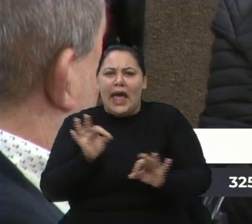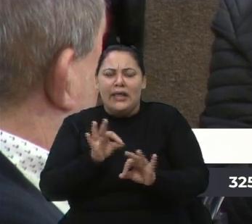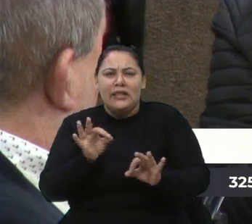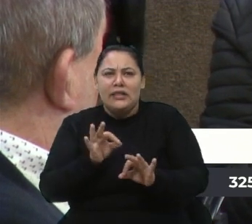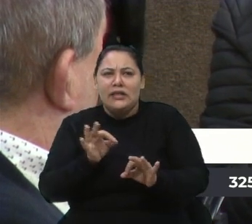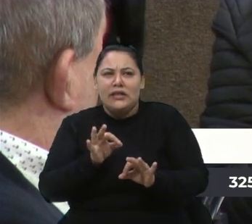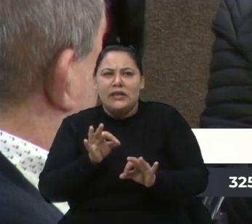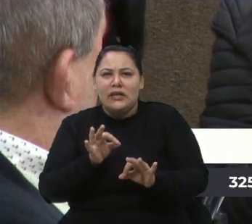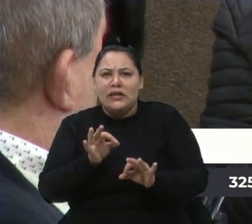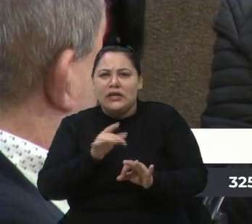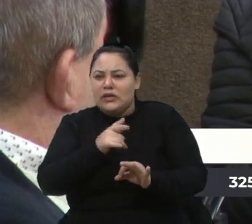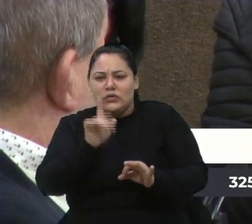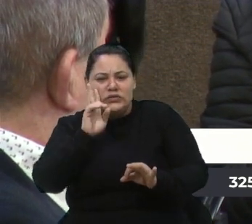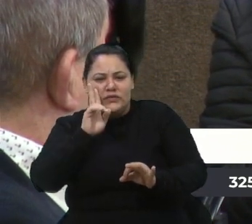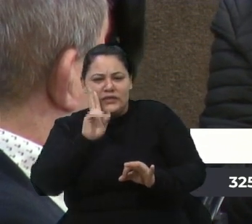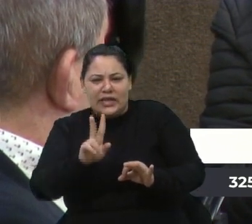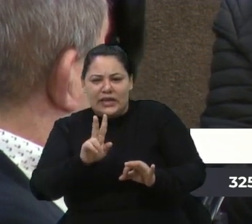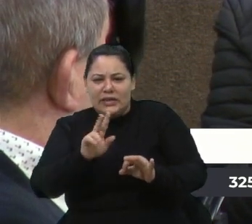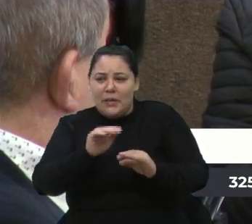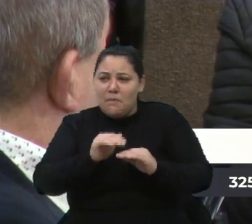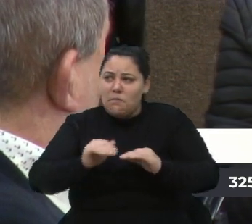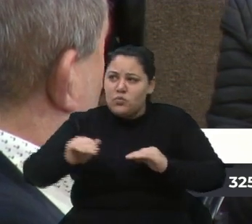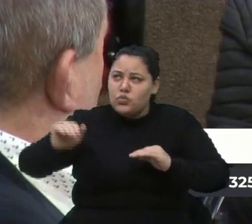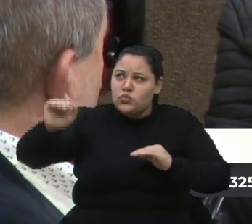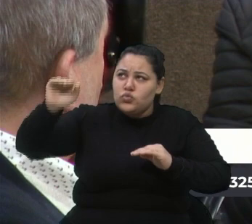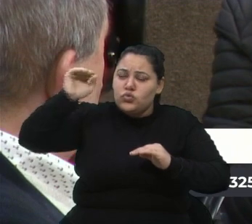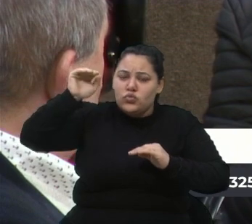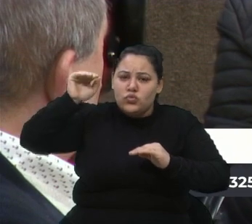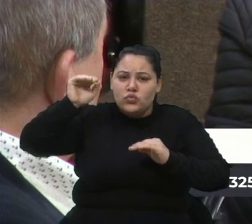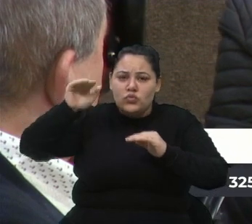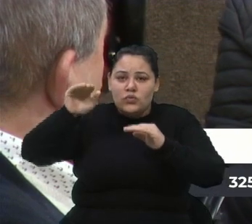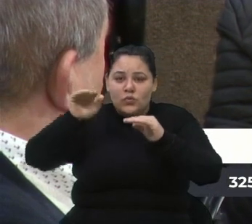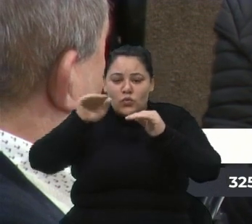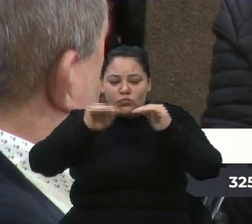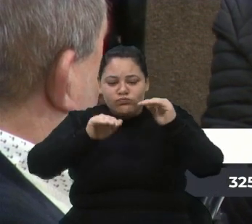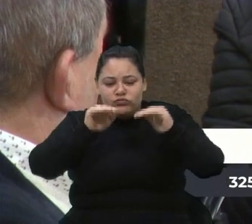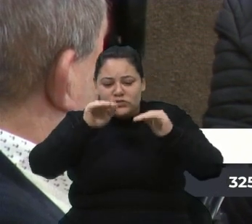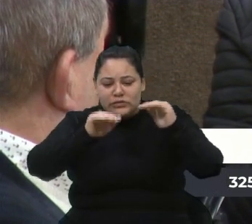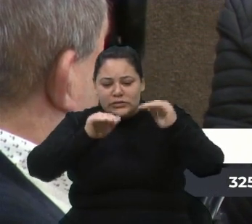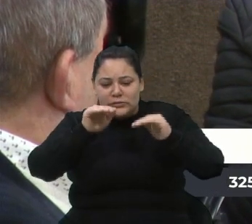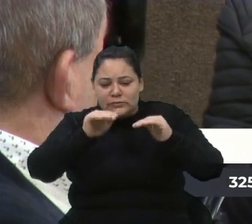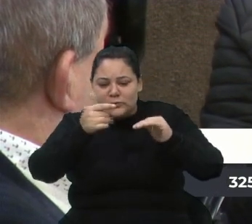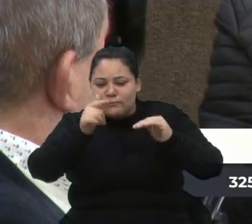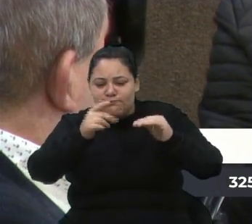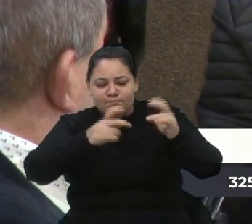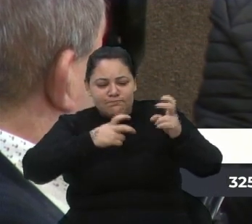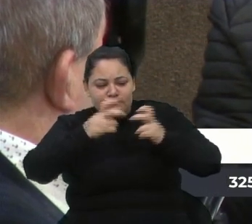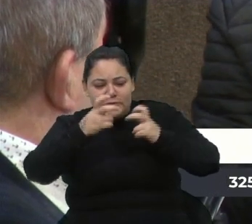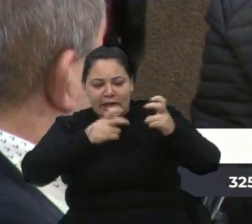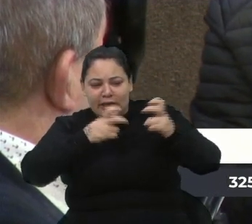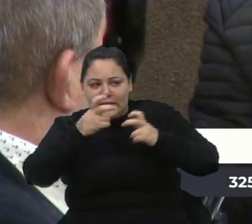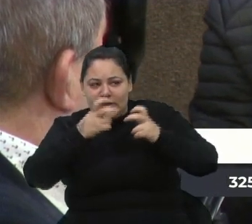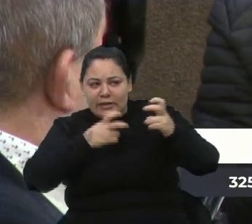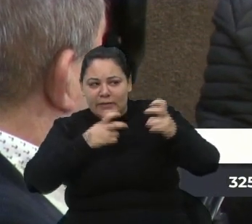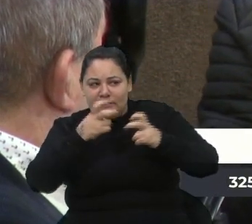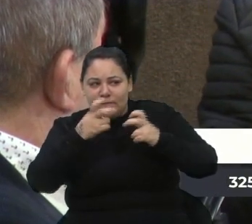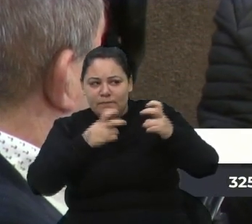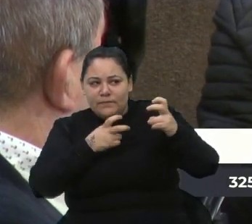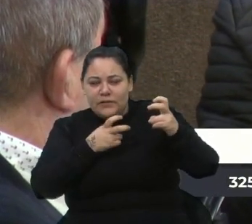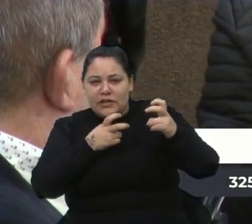discussão, do diálogo, com equilíbrio, sem extremismo, sem gritaria, é de a gente ter essa contrapartida.